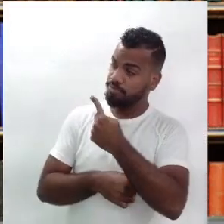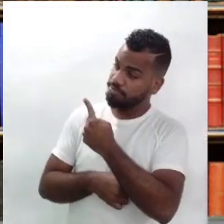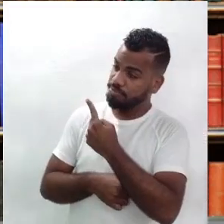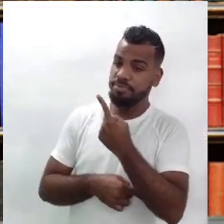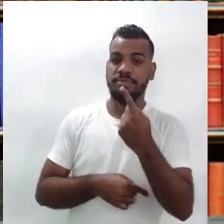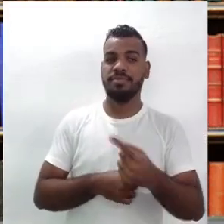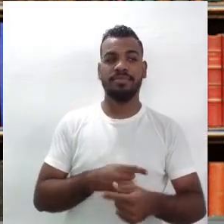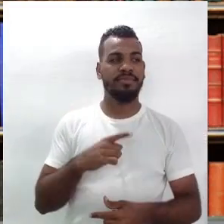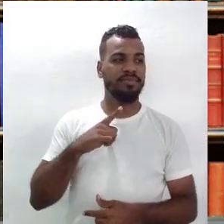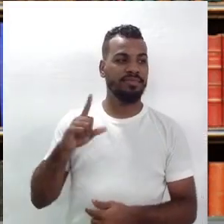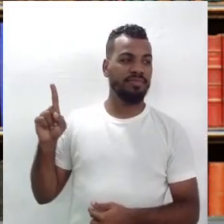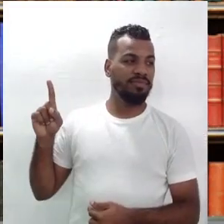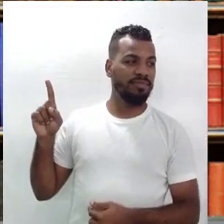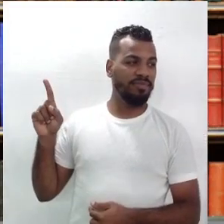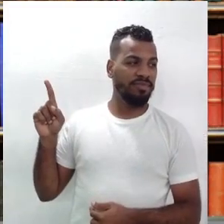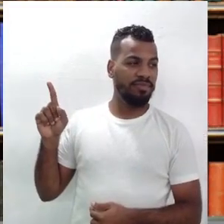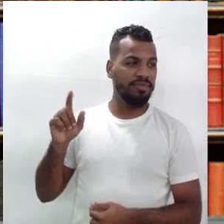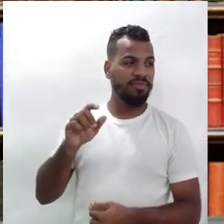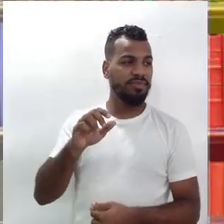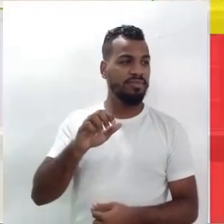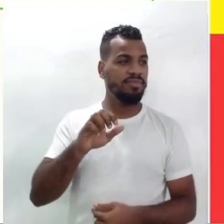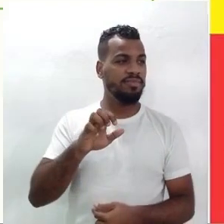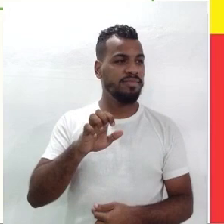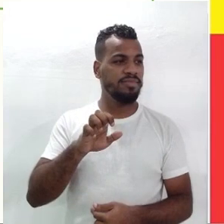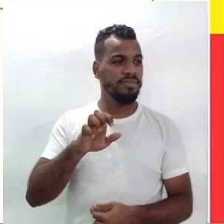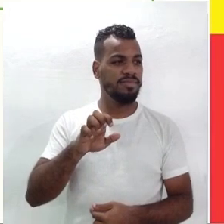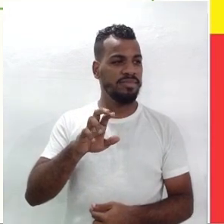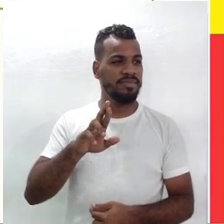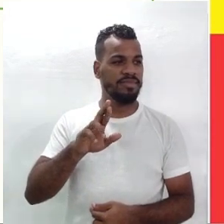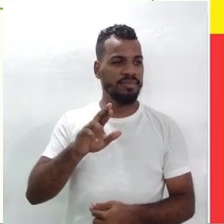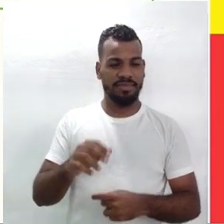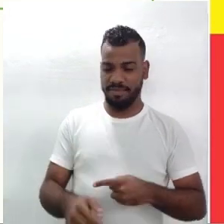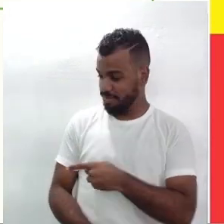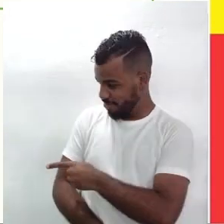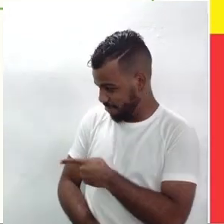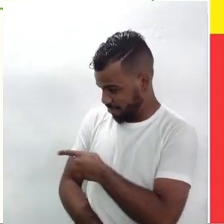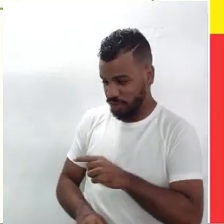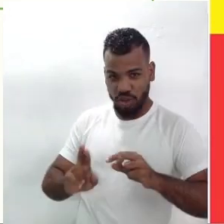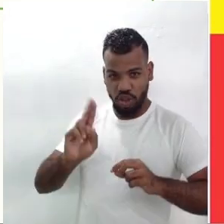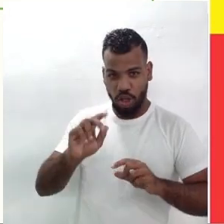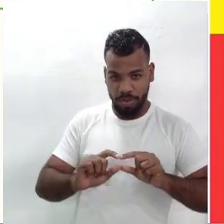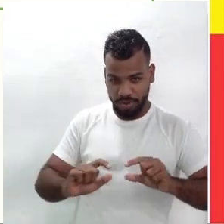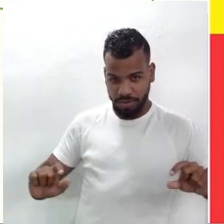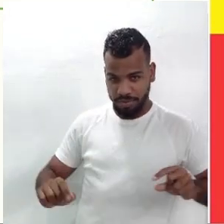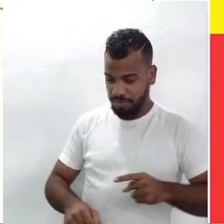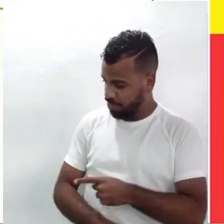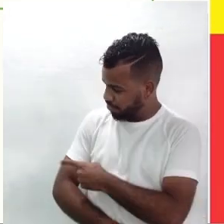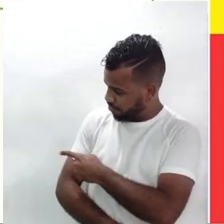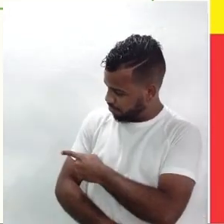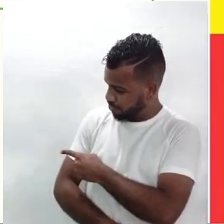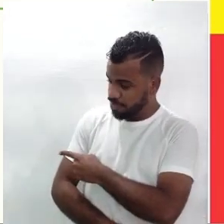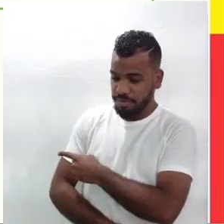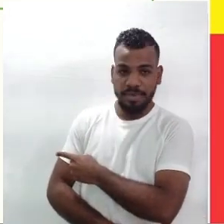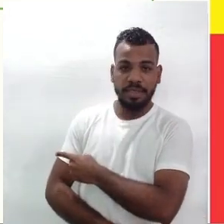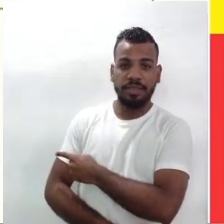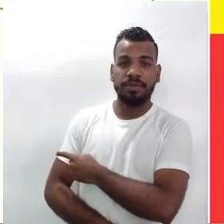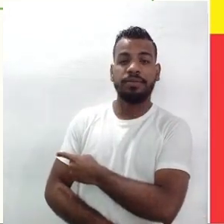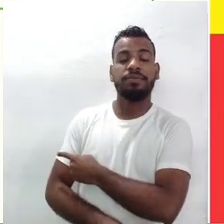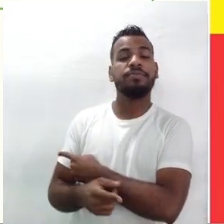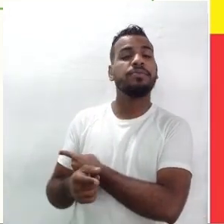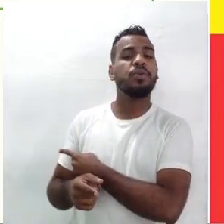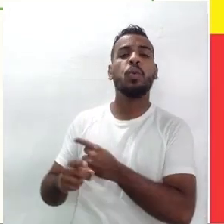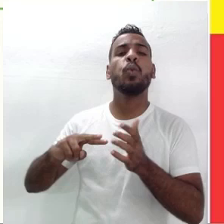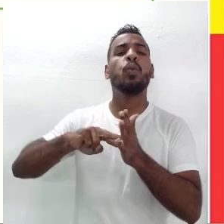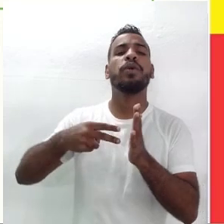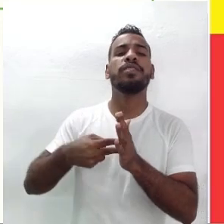a heráldica armorial, não é isso? Sim, para familiarizar o estudante de Pernambuco, a heráldica nada mais